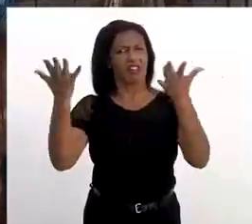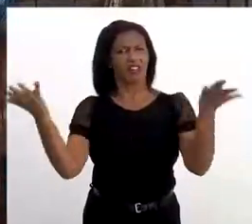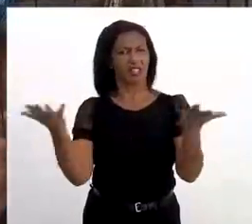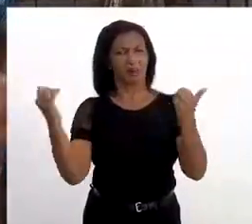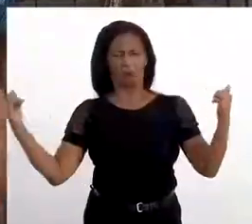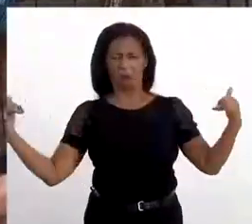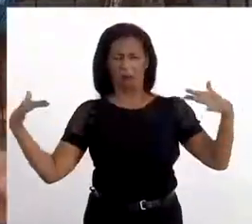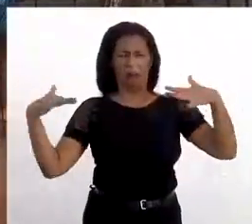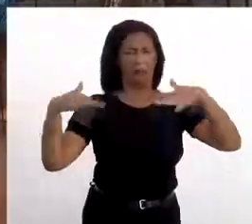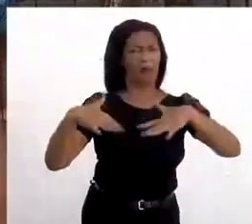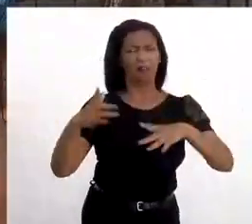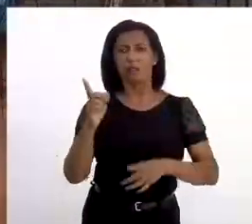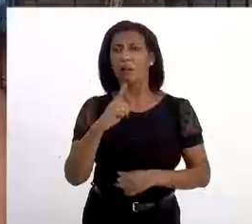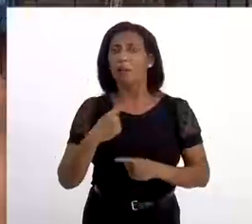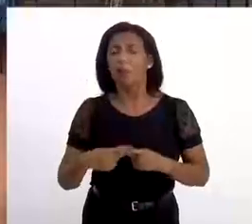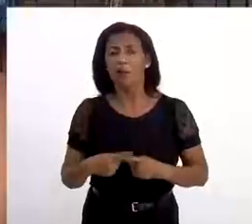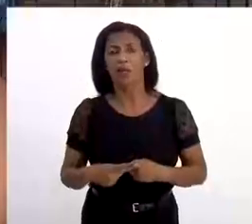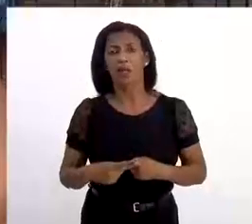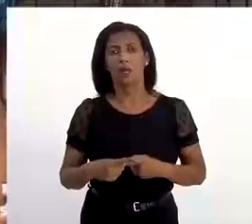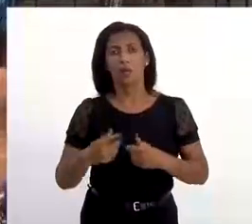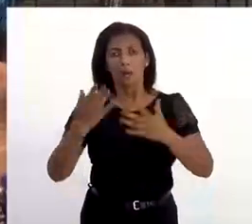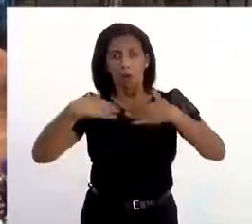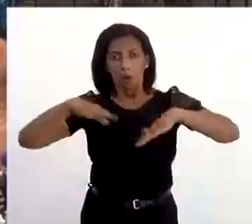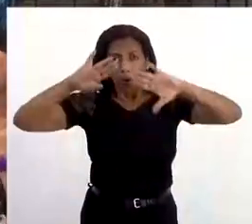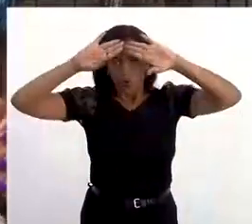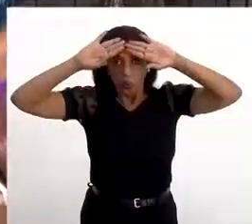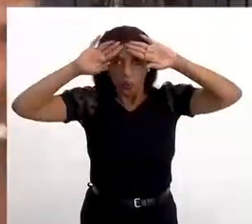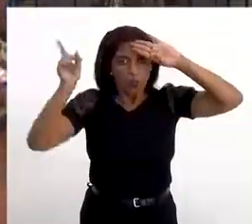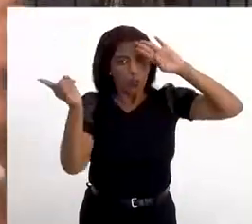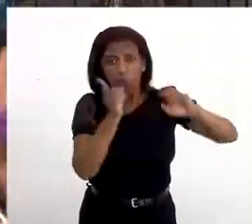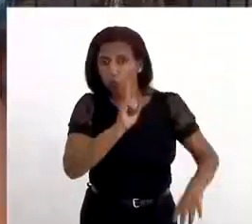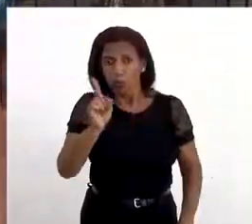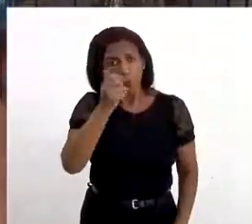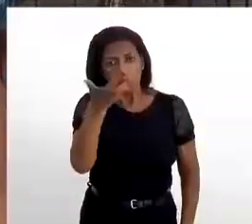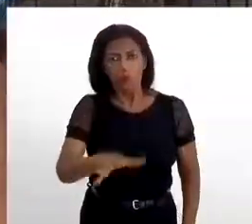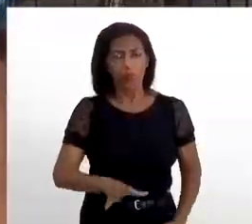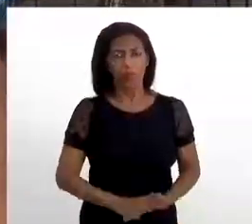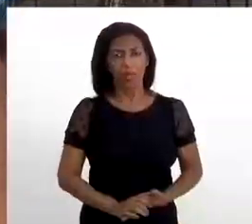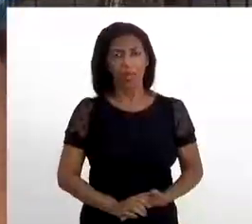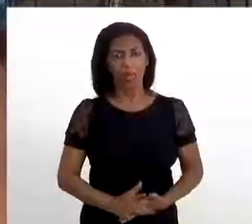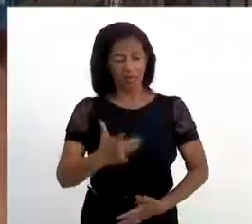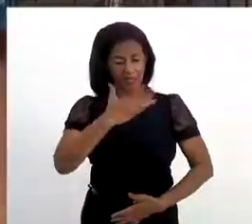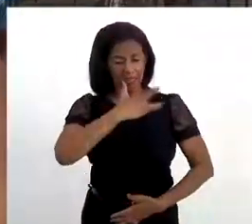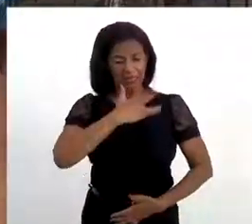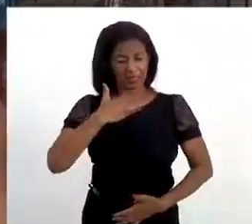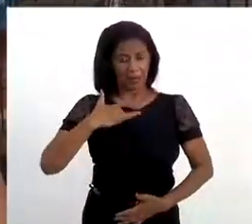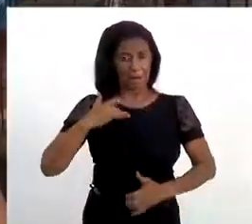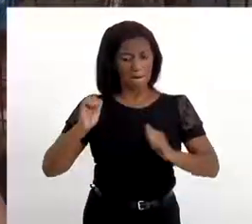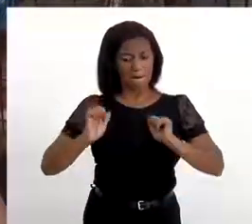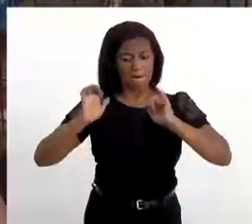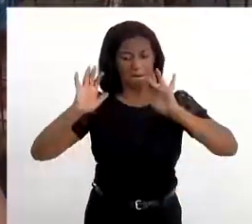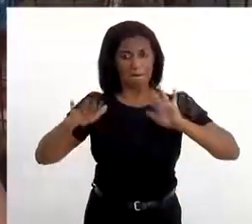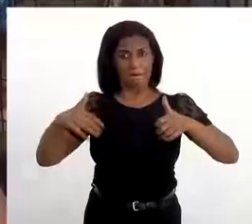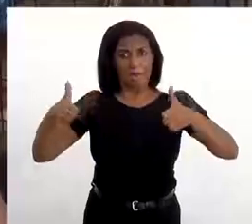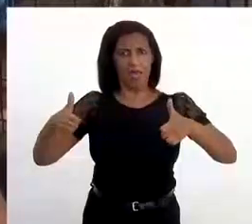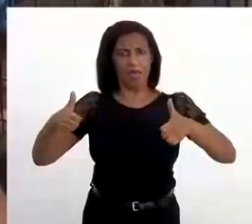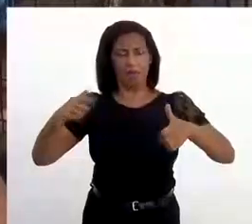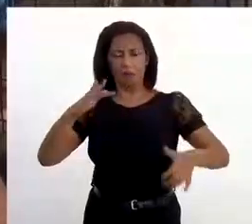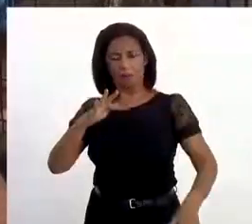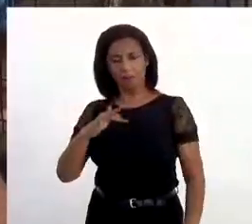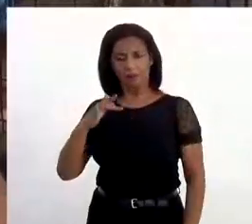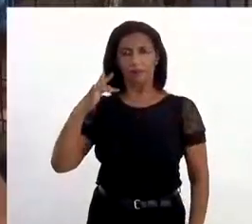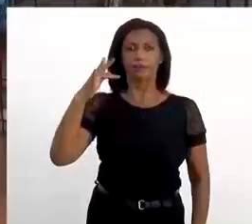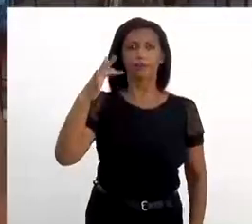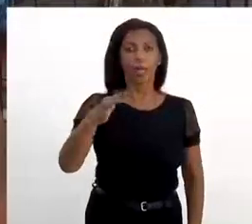aglomeração. Sabe por quê? Porque o orixá não quer. O orixá nos quer saudáveis, para que breve, em breve,